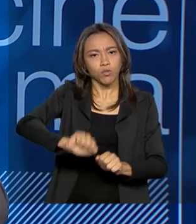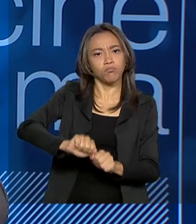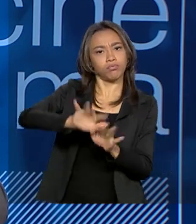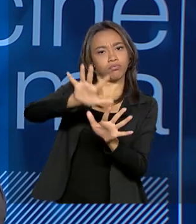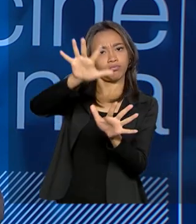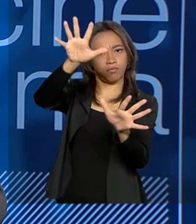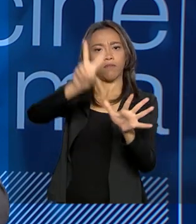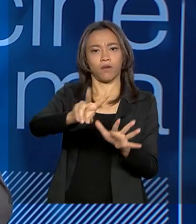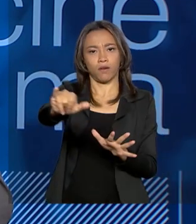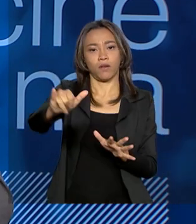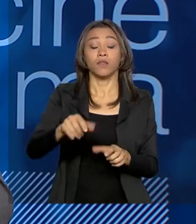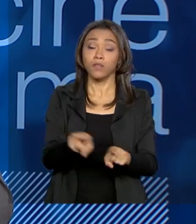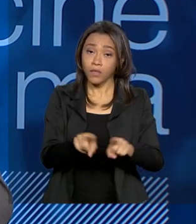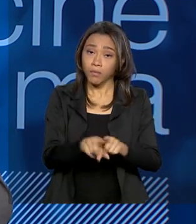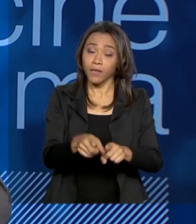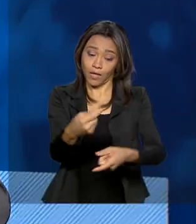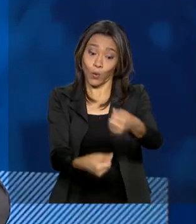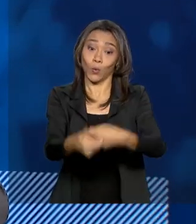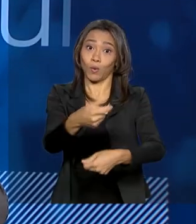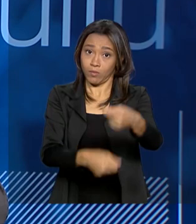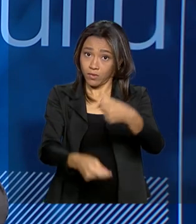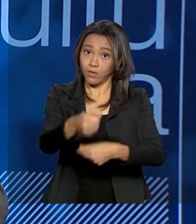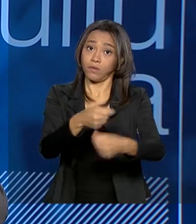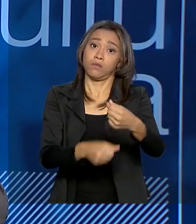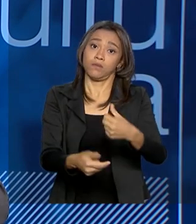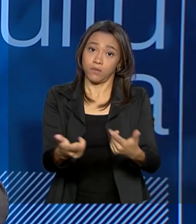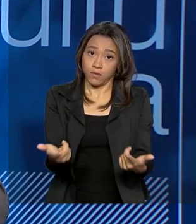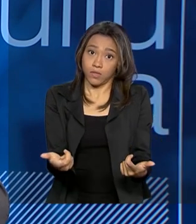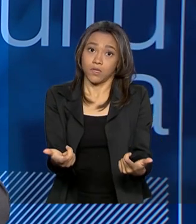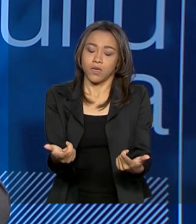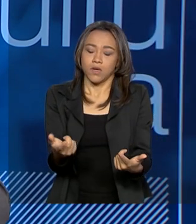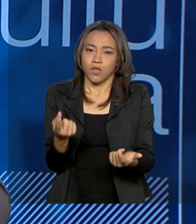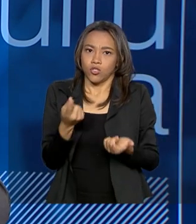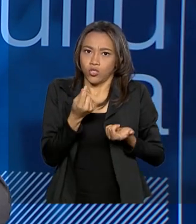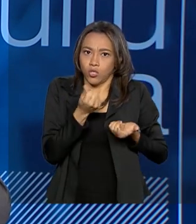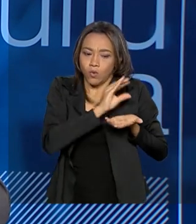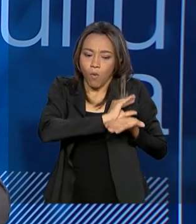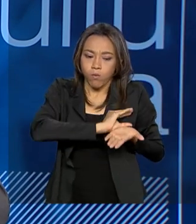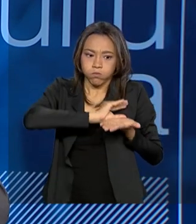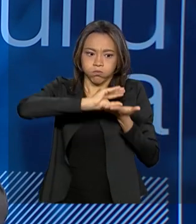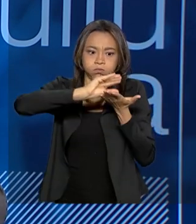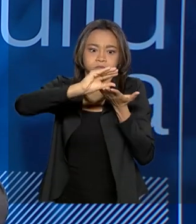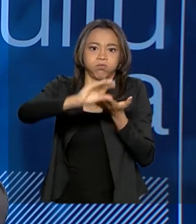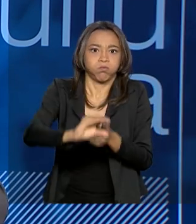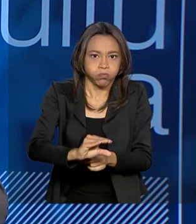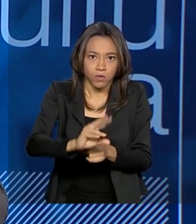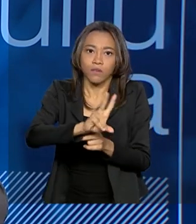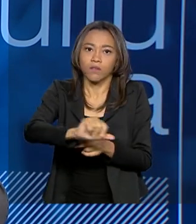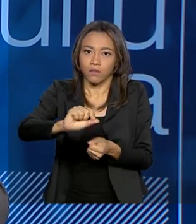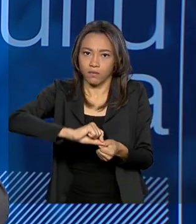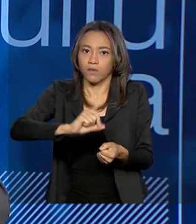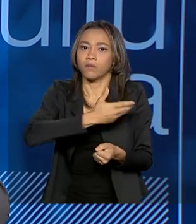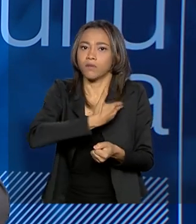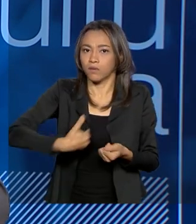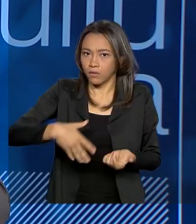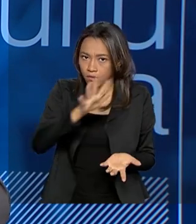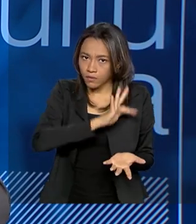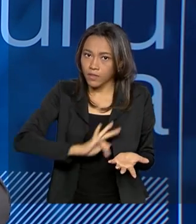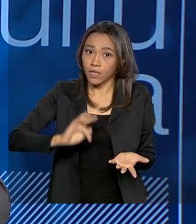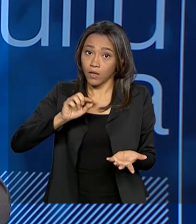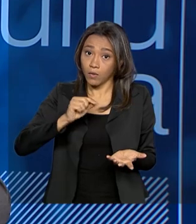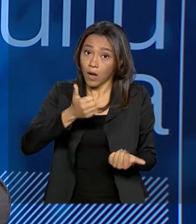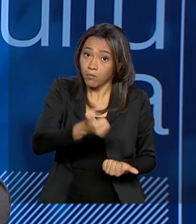âmbito econômico, na quantidade de investimento que será realizada pelo governo federal nesse